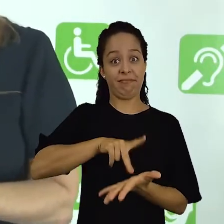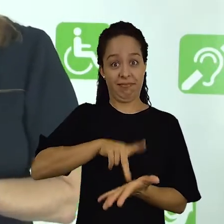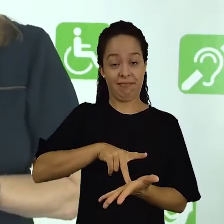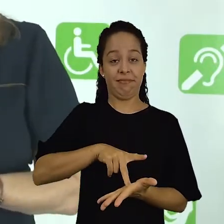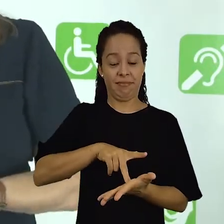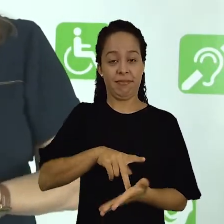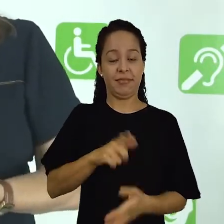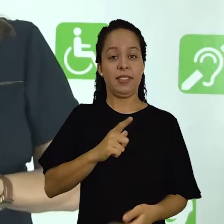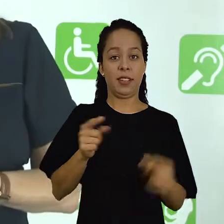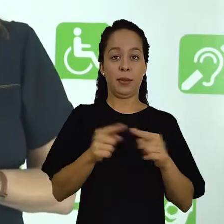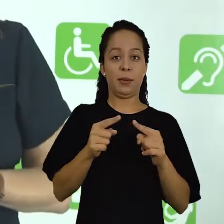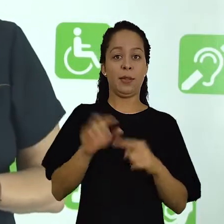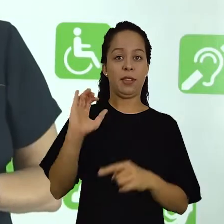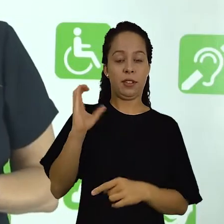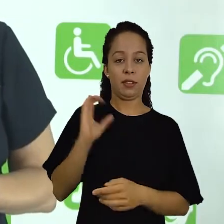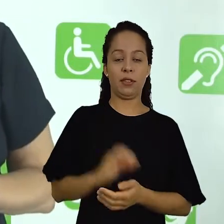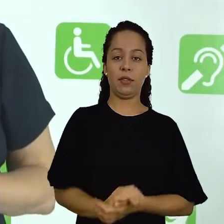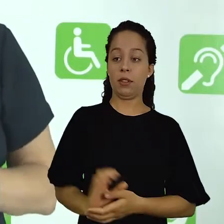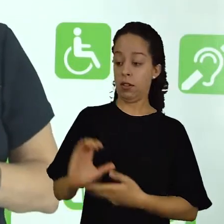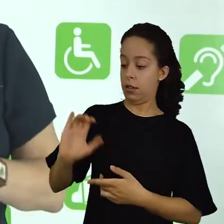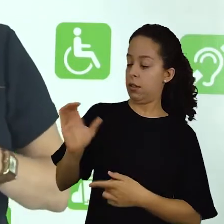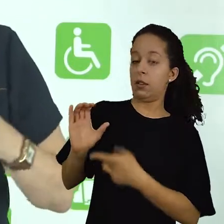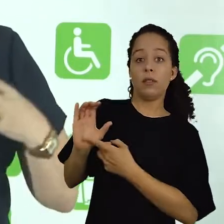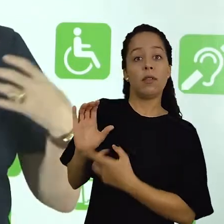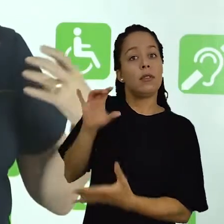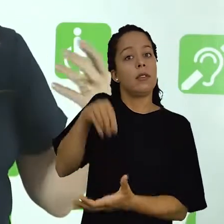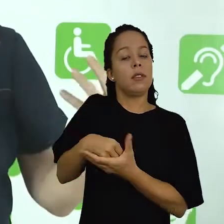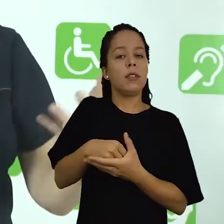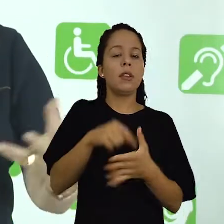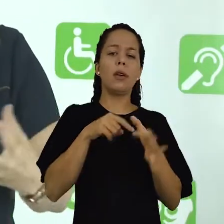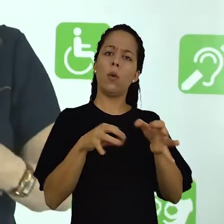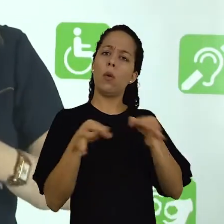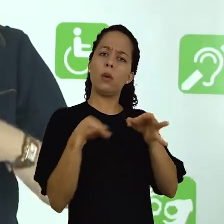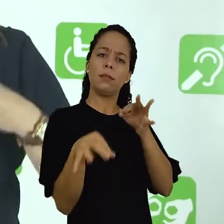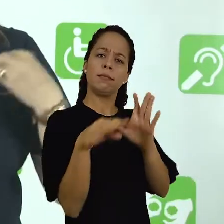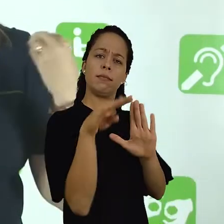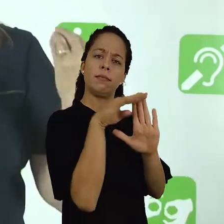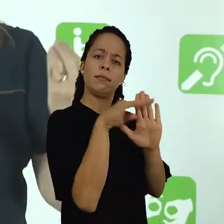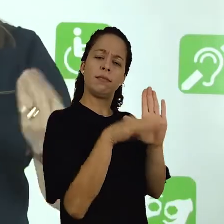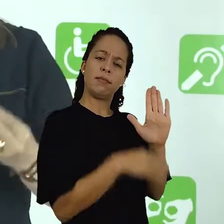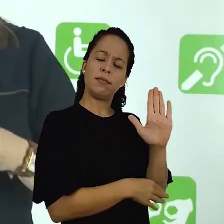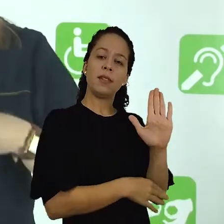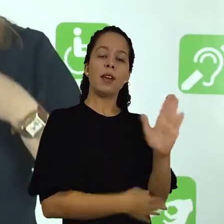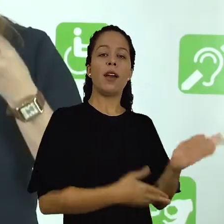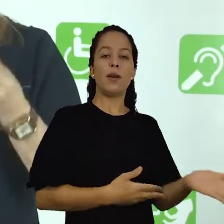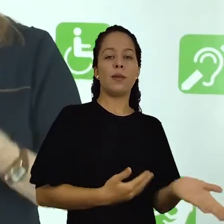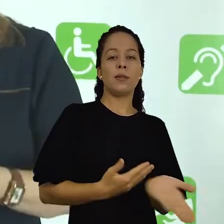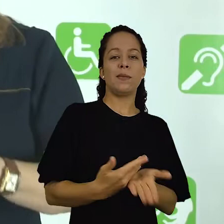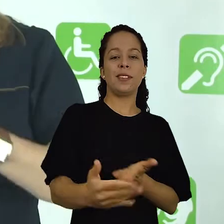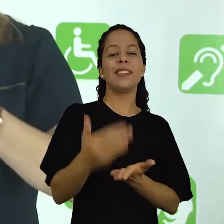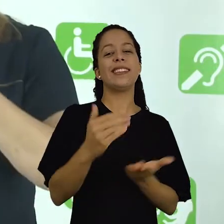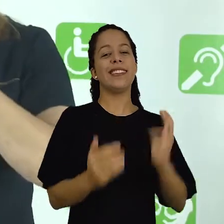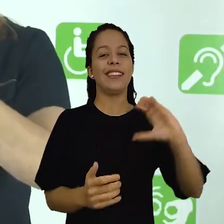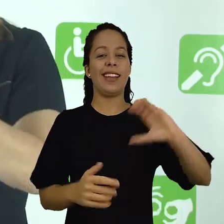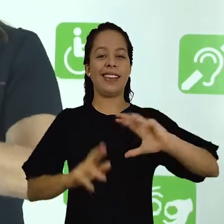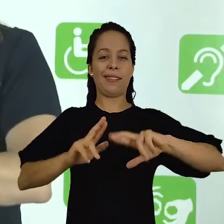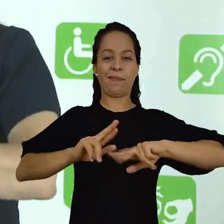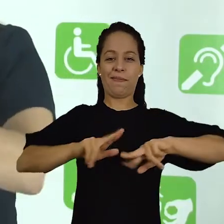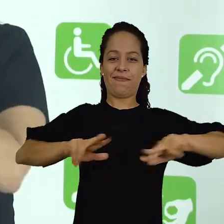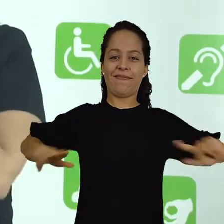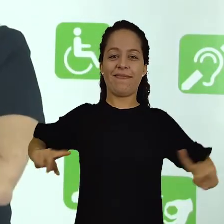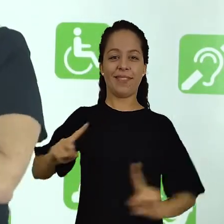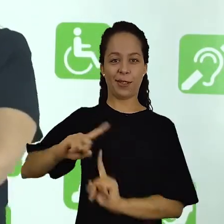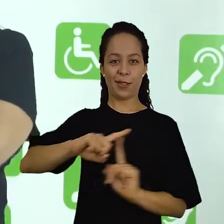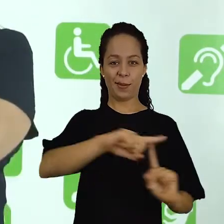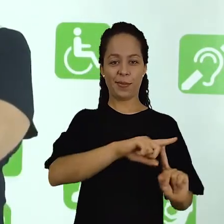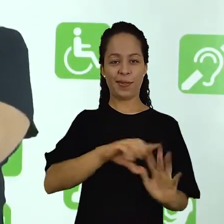testes, comprovou esses fatos. E esse conhecimento científico, ele se organiza e daí